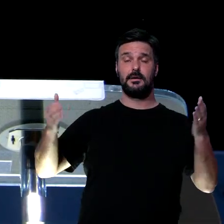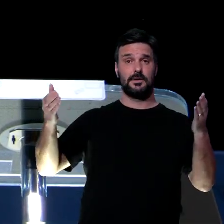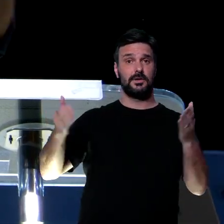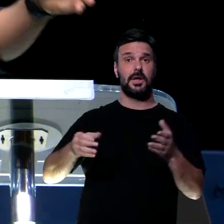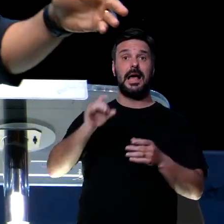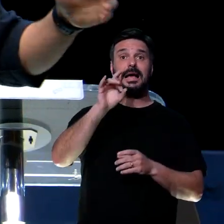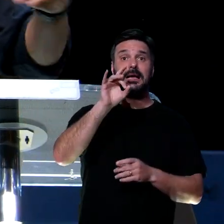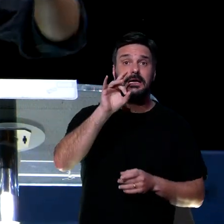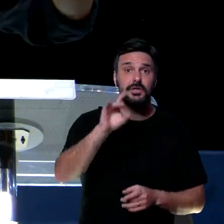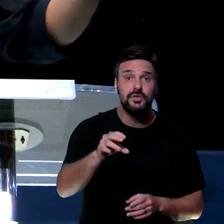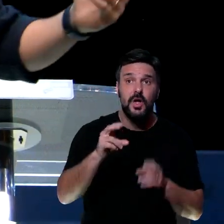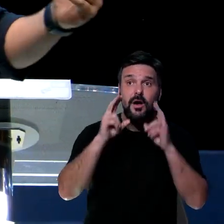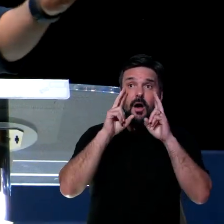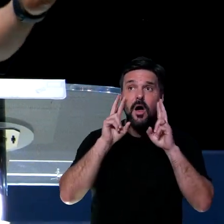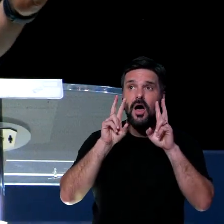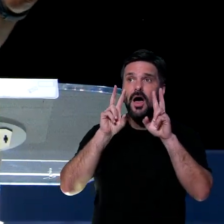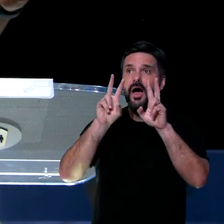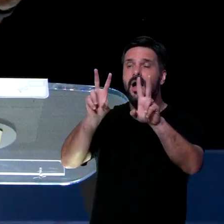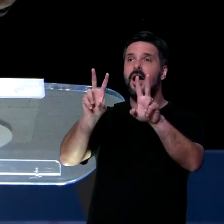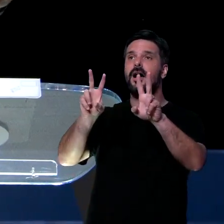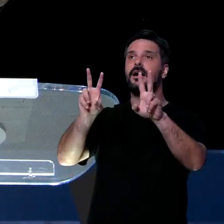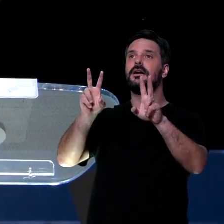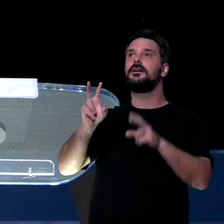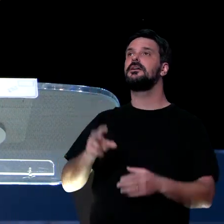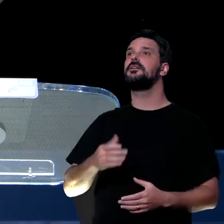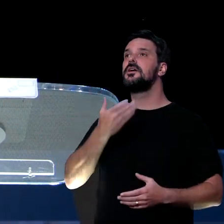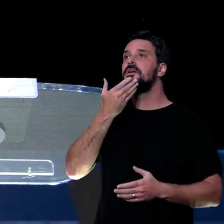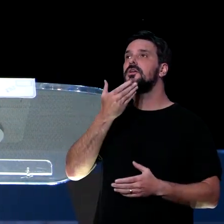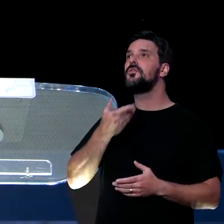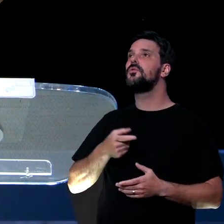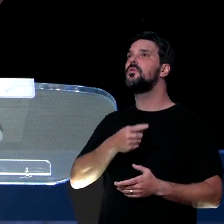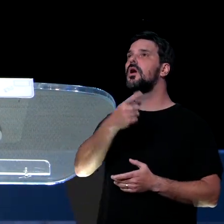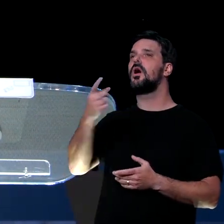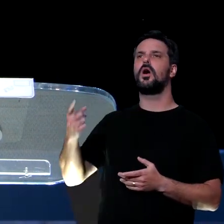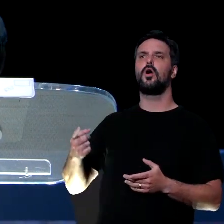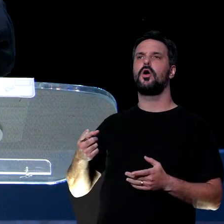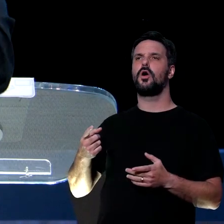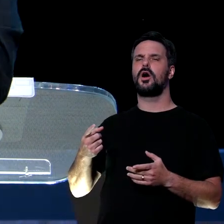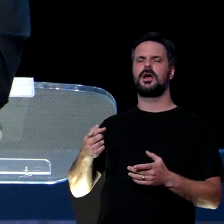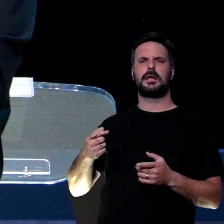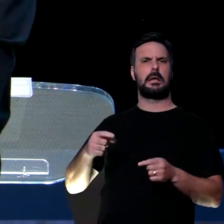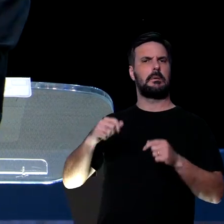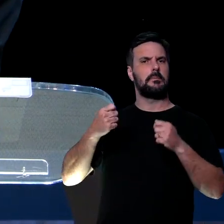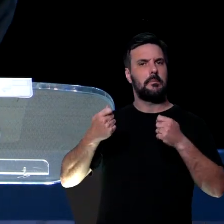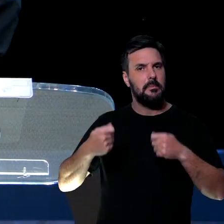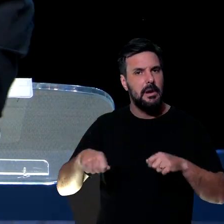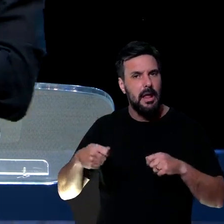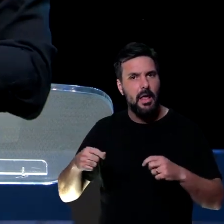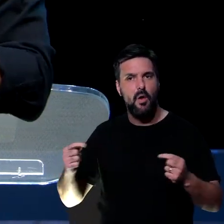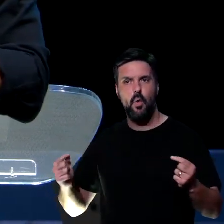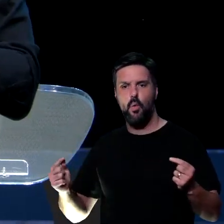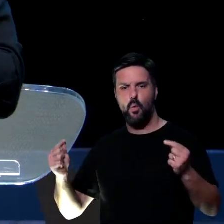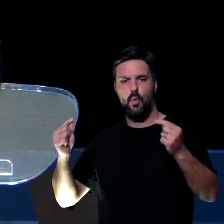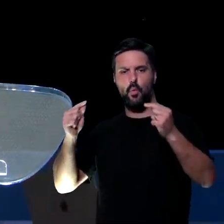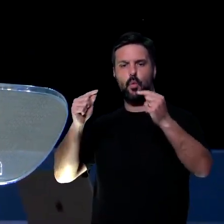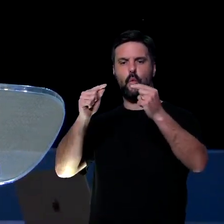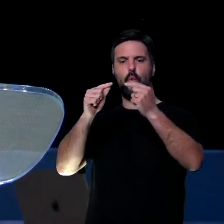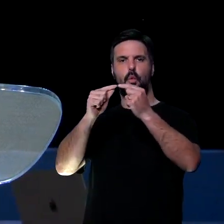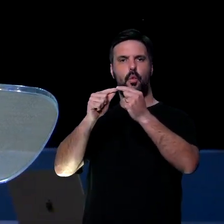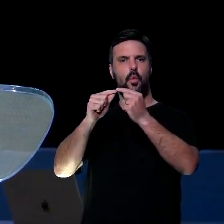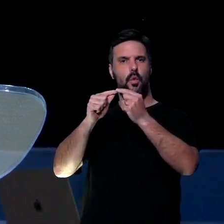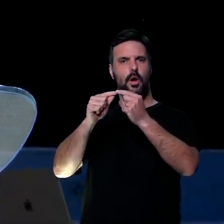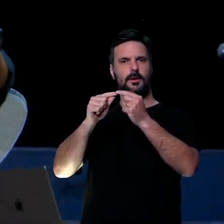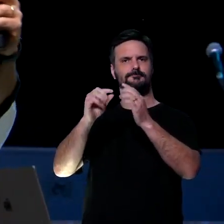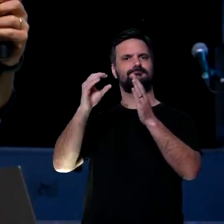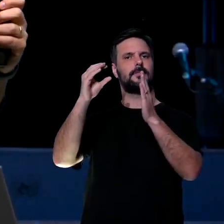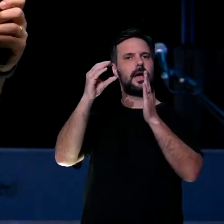Você não vem assistir uma apresentação. Você precisa se conectar. Por isso que a gente fala, olha, procura o ponto de encontro, faz parte de